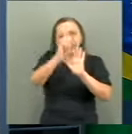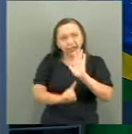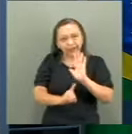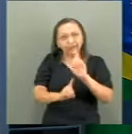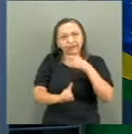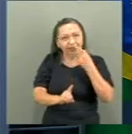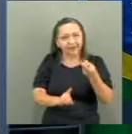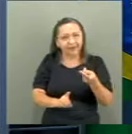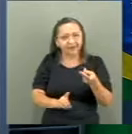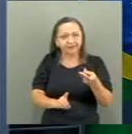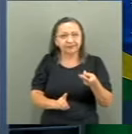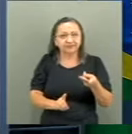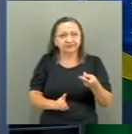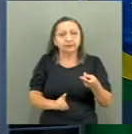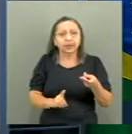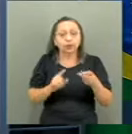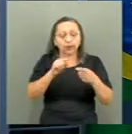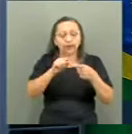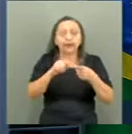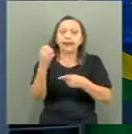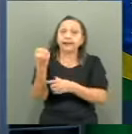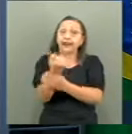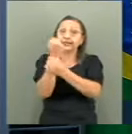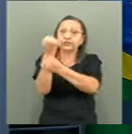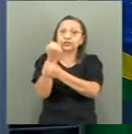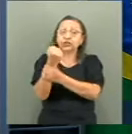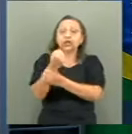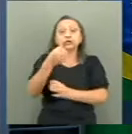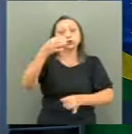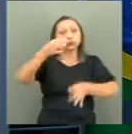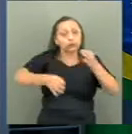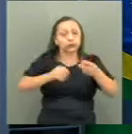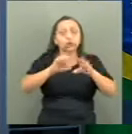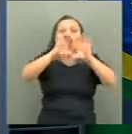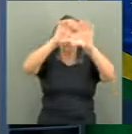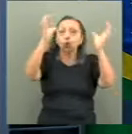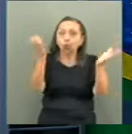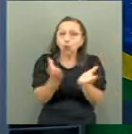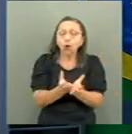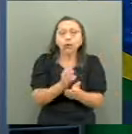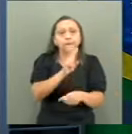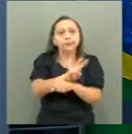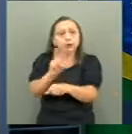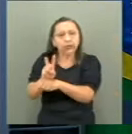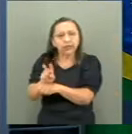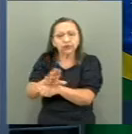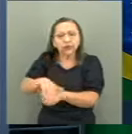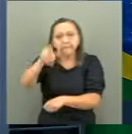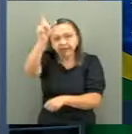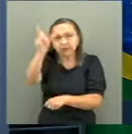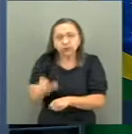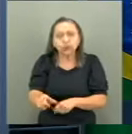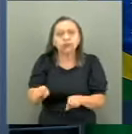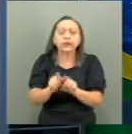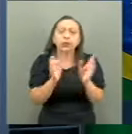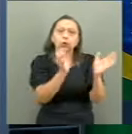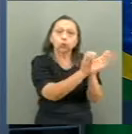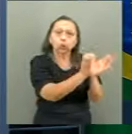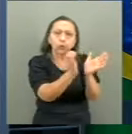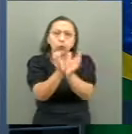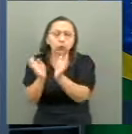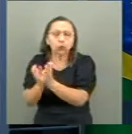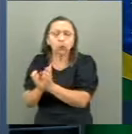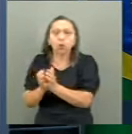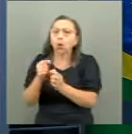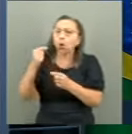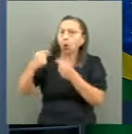garantias jurídicas universais que protejam indivíduos e grupos contra